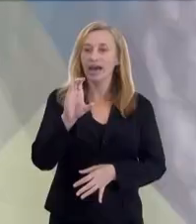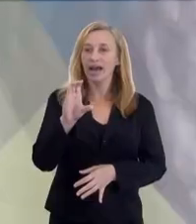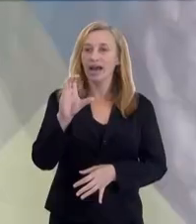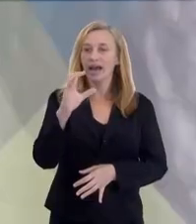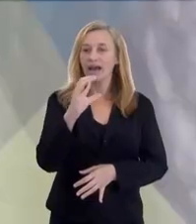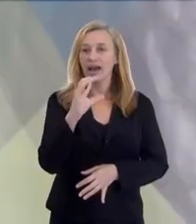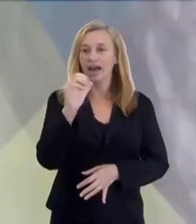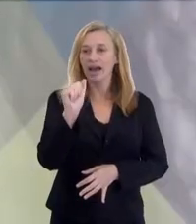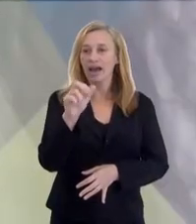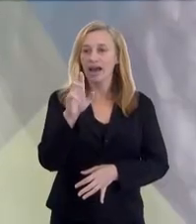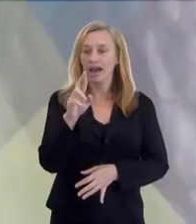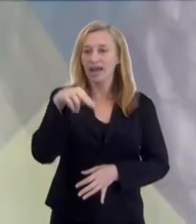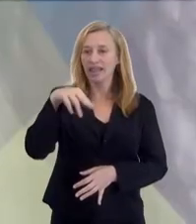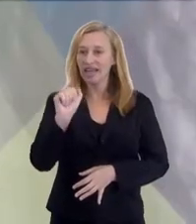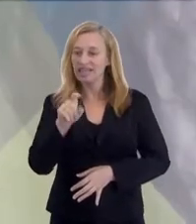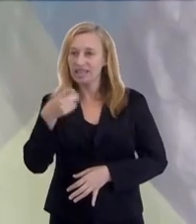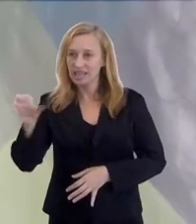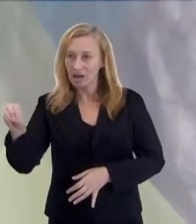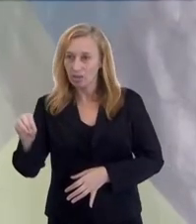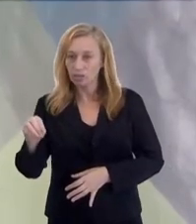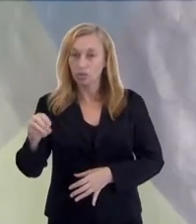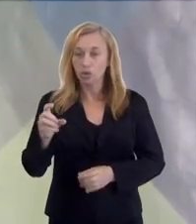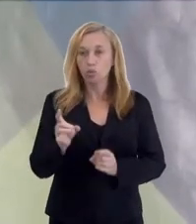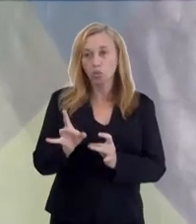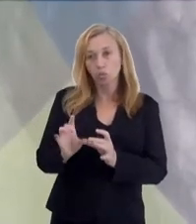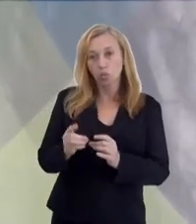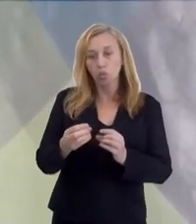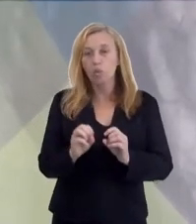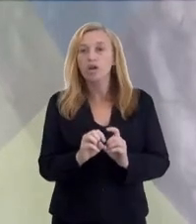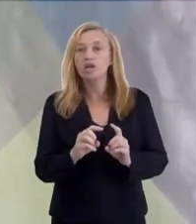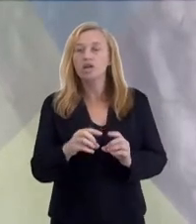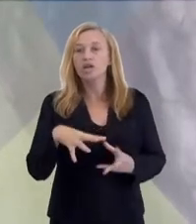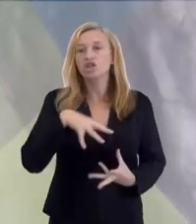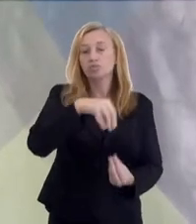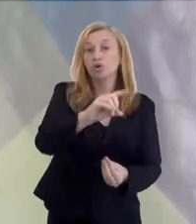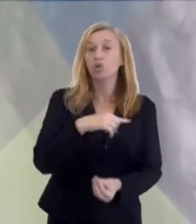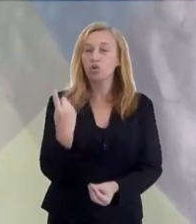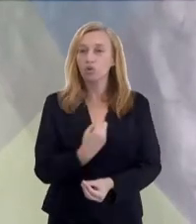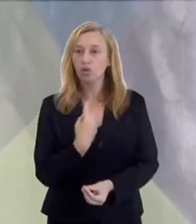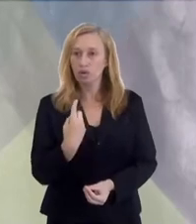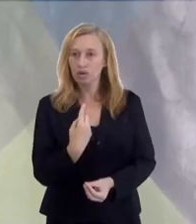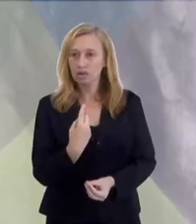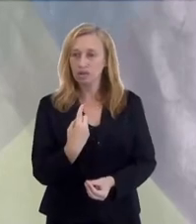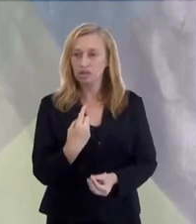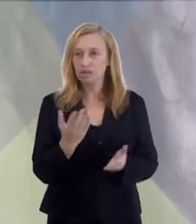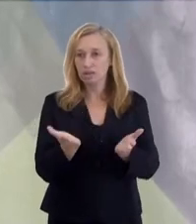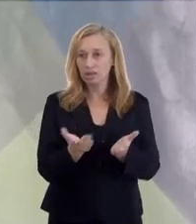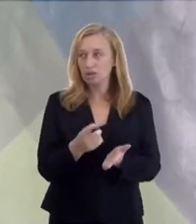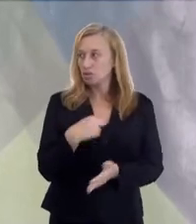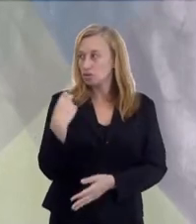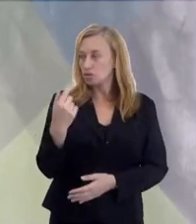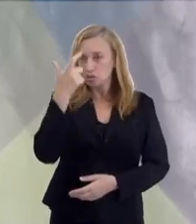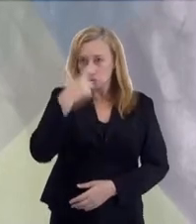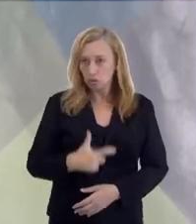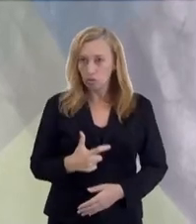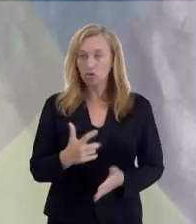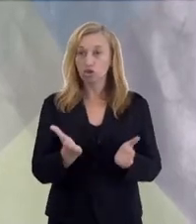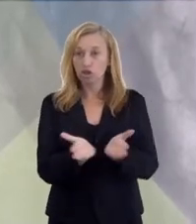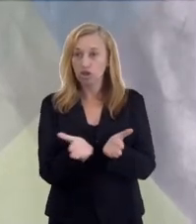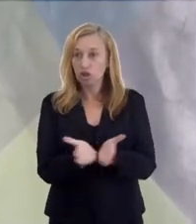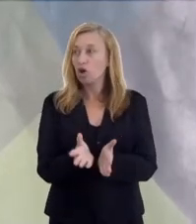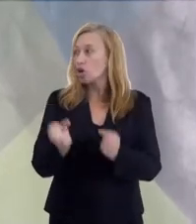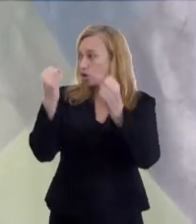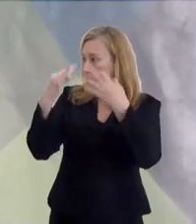reencarnação, alguns outros postulados da doutrina espírita. E como nós somos cristãos, eu expliquei